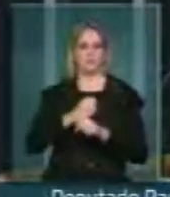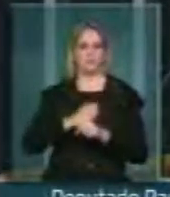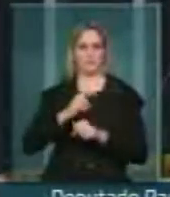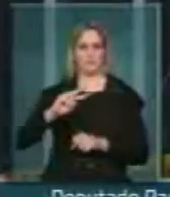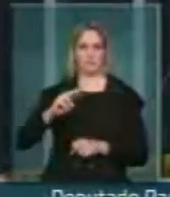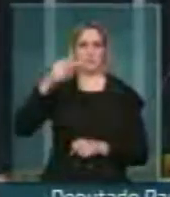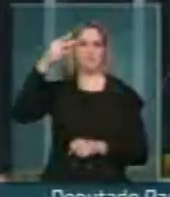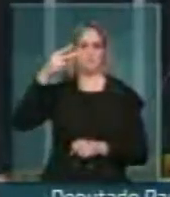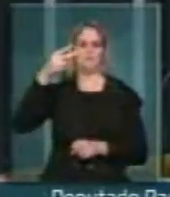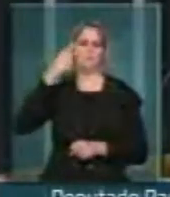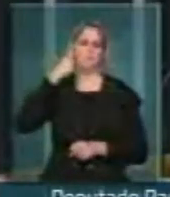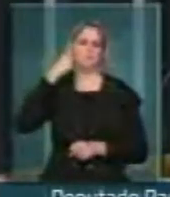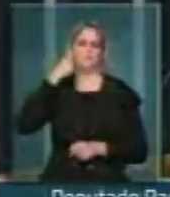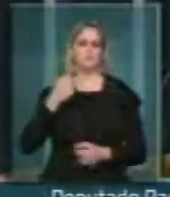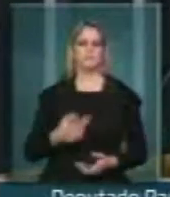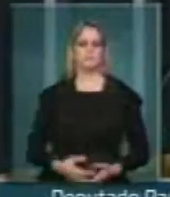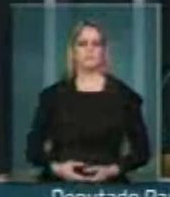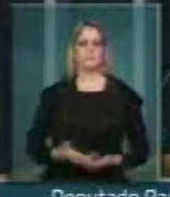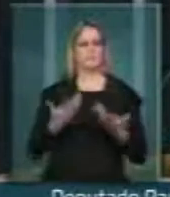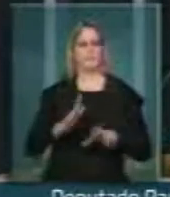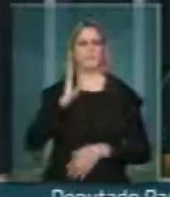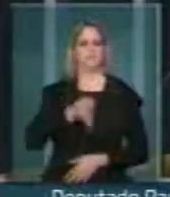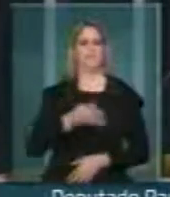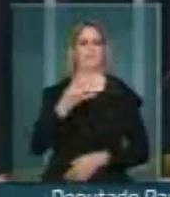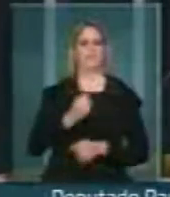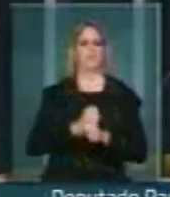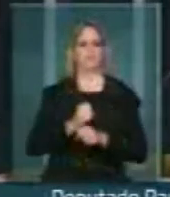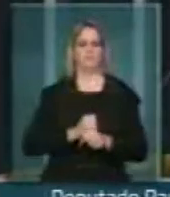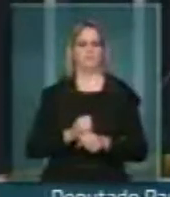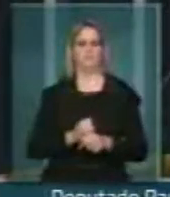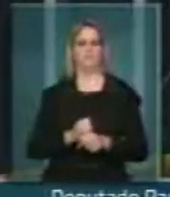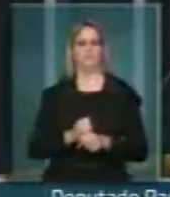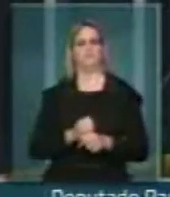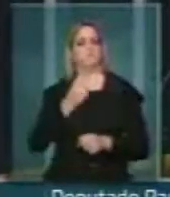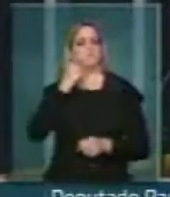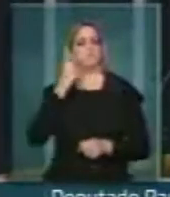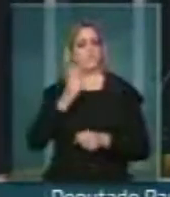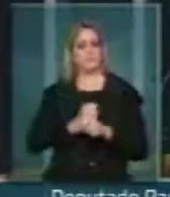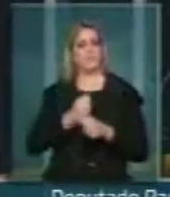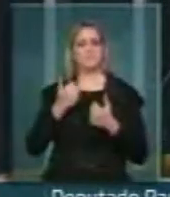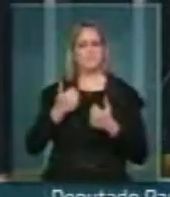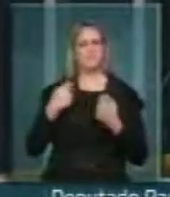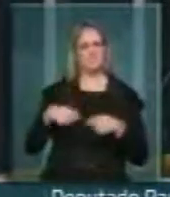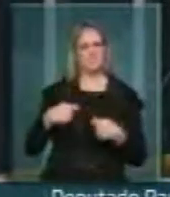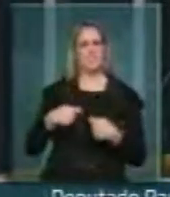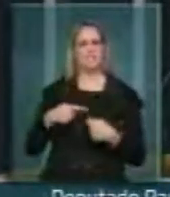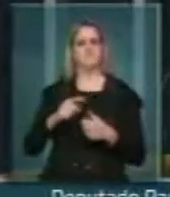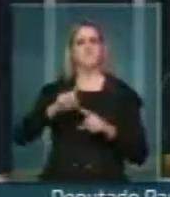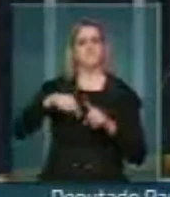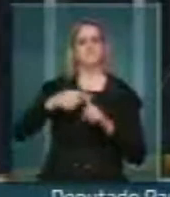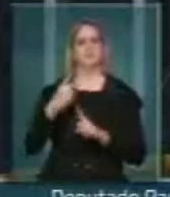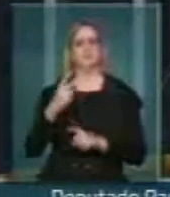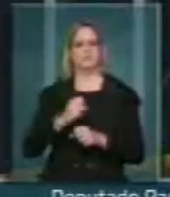mais dois anos, chegando, portanto, aos quatro anos desejados pelo governo.